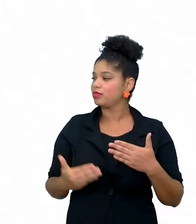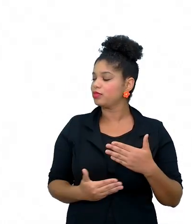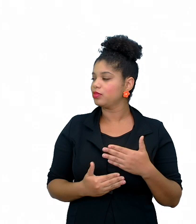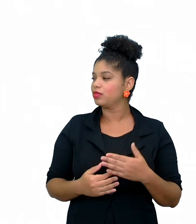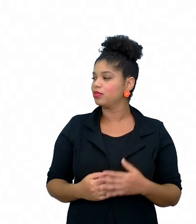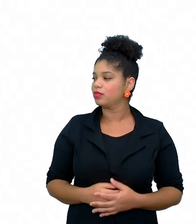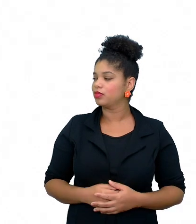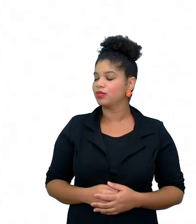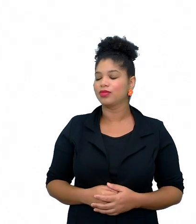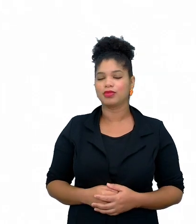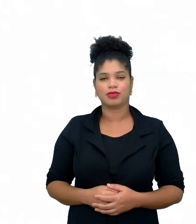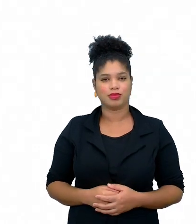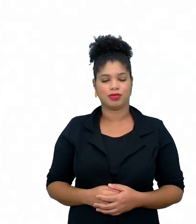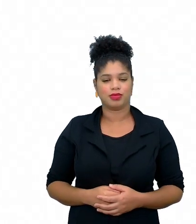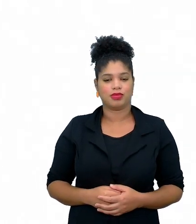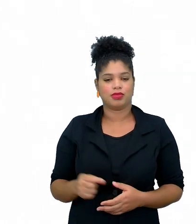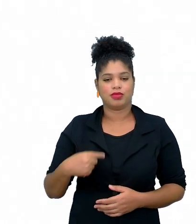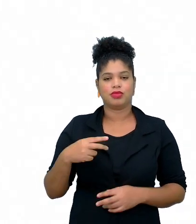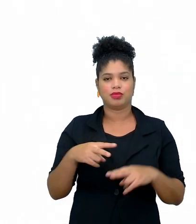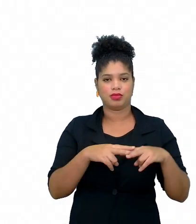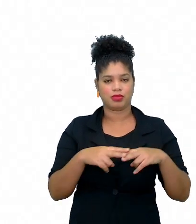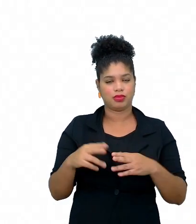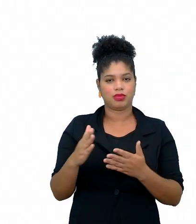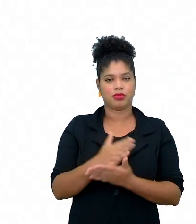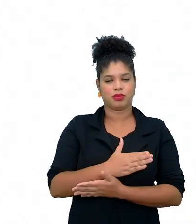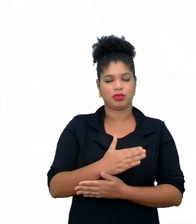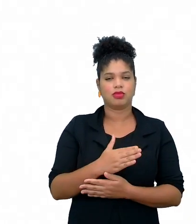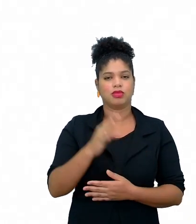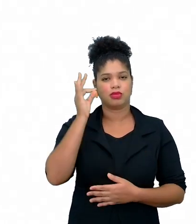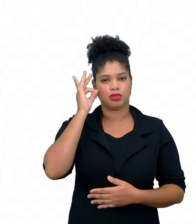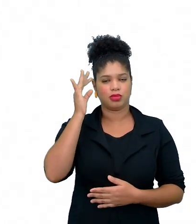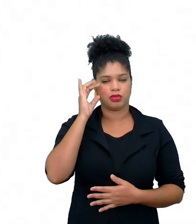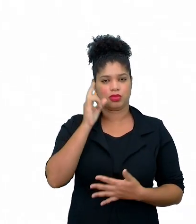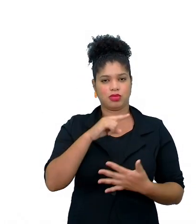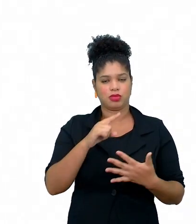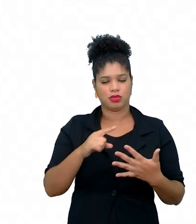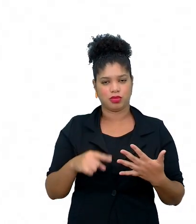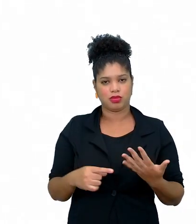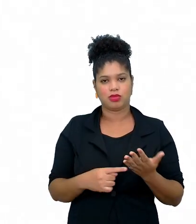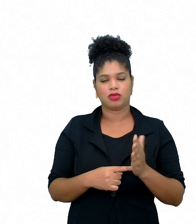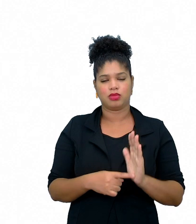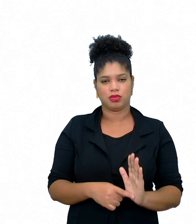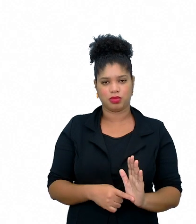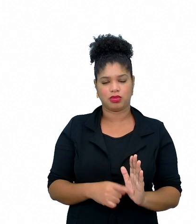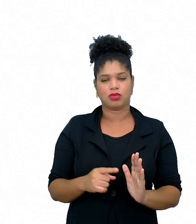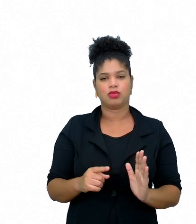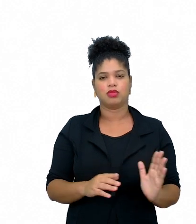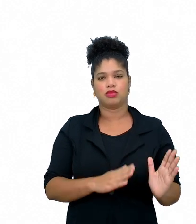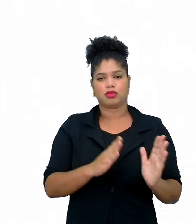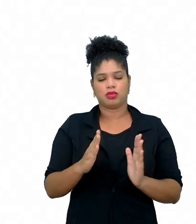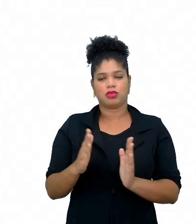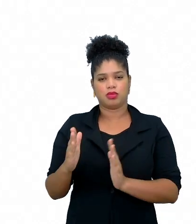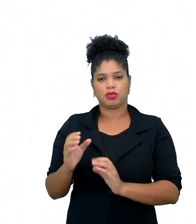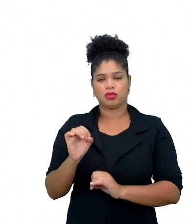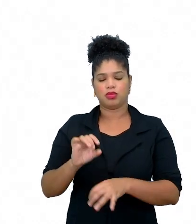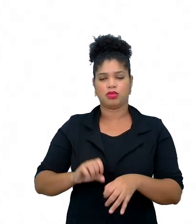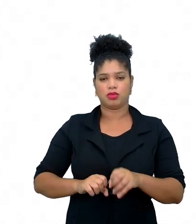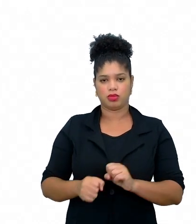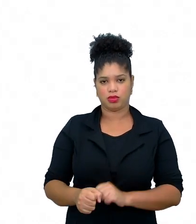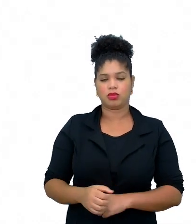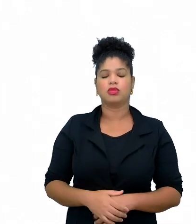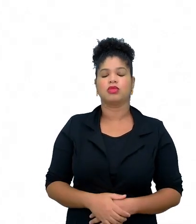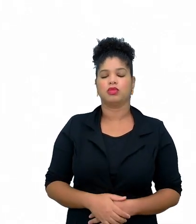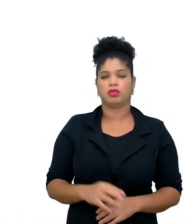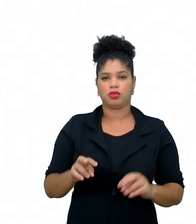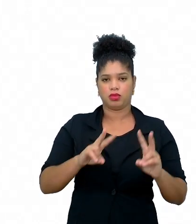acordo. Nós revisamos alguns aspectos teóricos apresentados na formação de etapa, tendo como